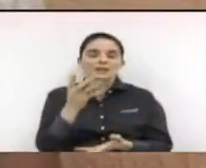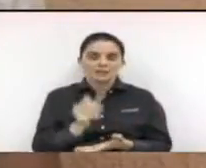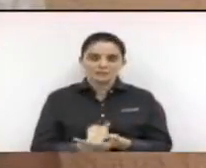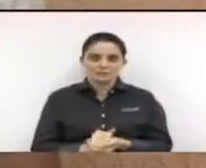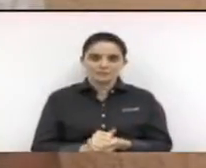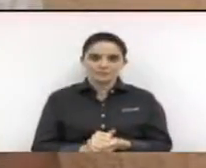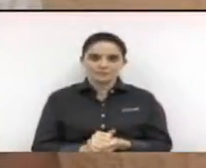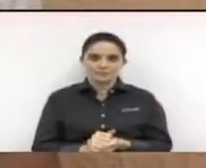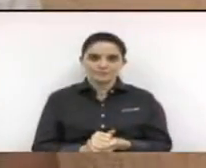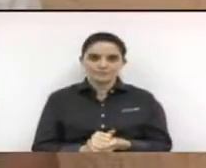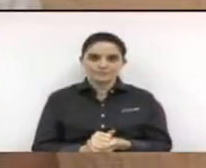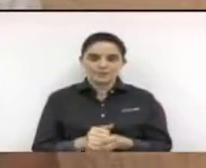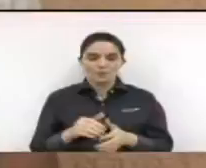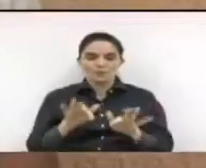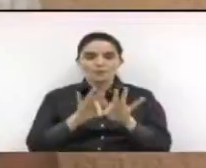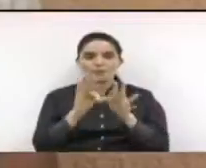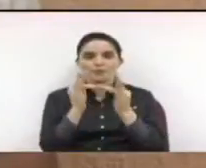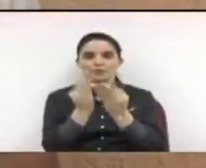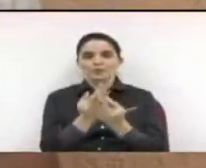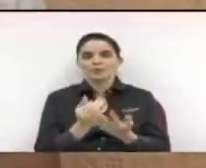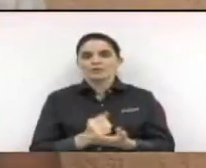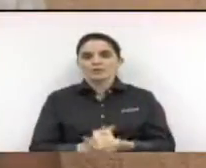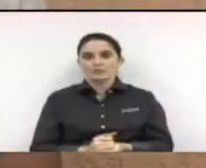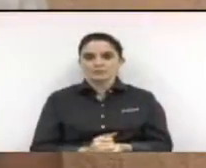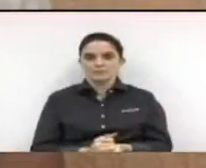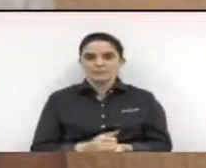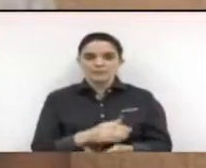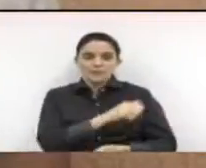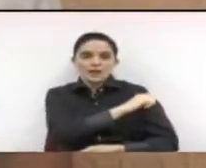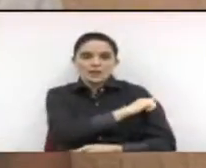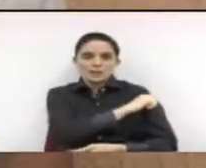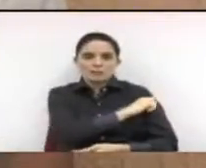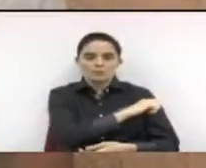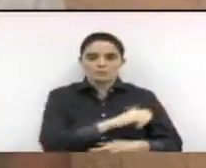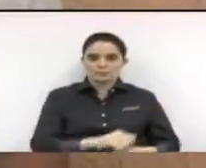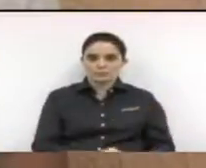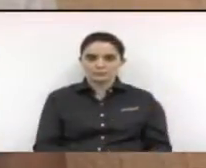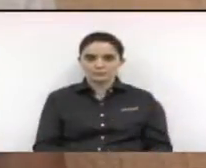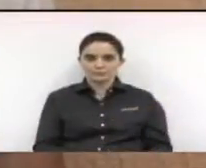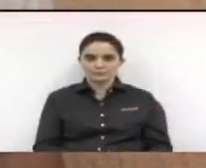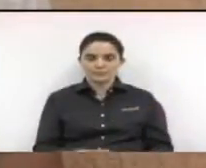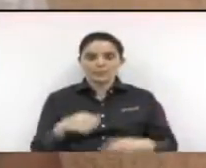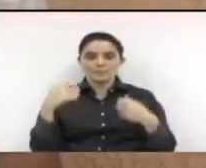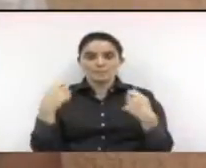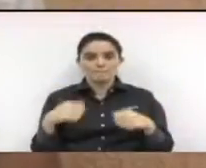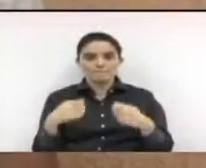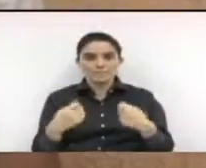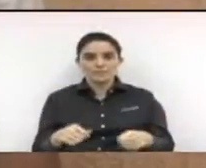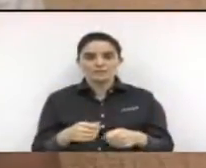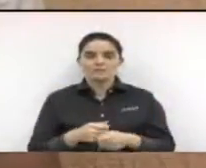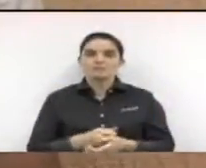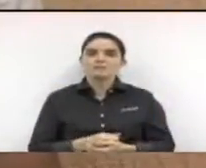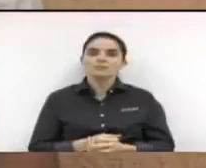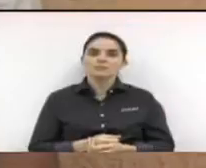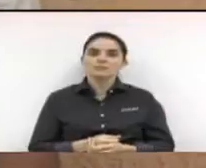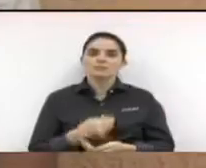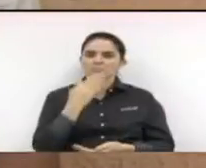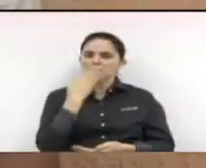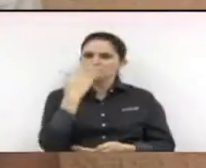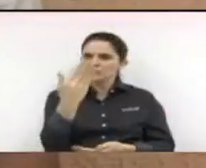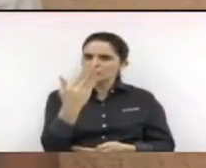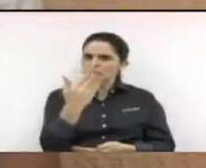votei aqui, favorável a essa moção para que nós fazemos sim o questionamento ao governo para que não se corte,